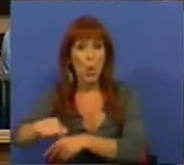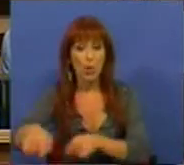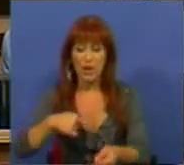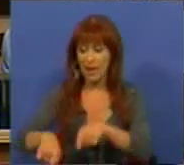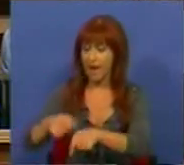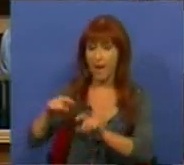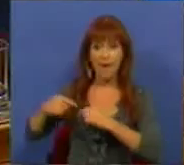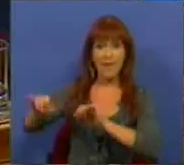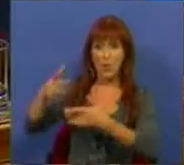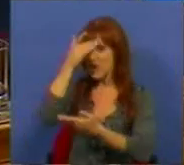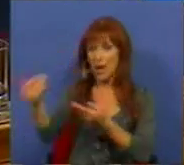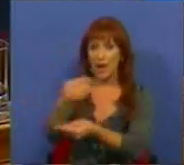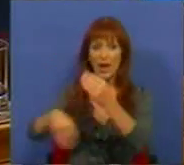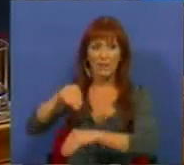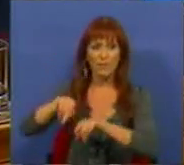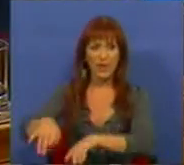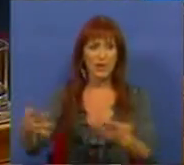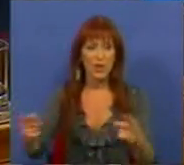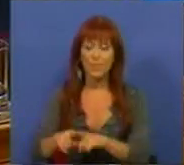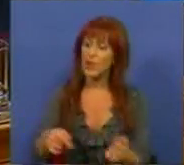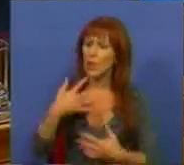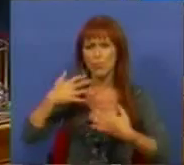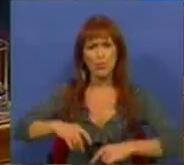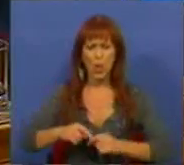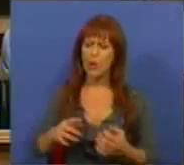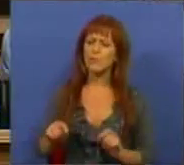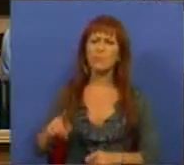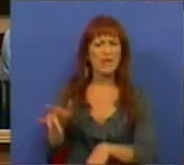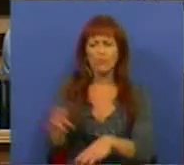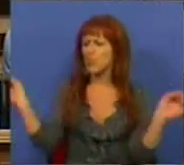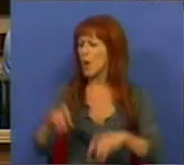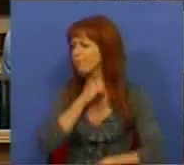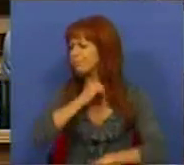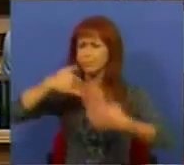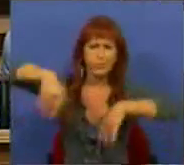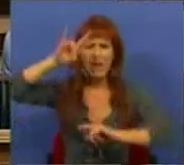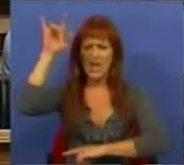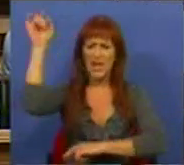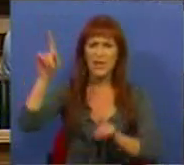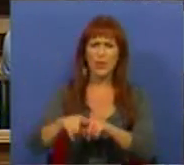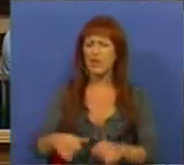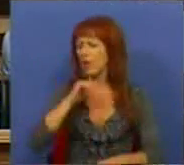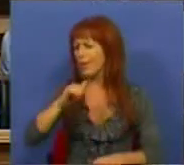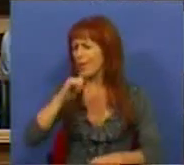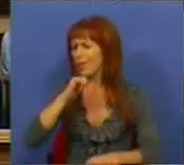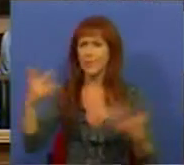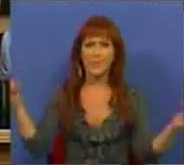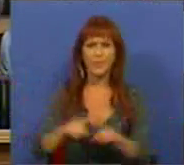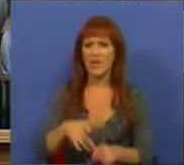essa iniciativa referendária e que foram absolutamente insensíveis àquela ideia constantemente